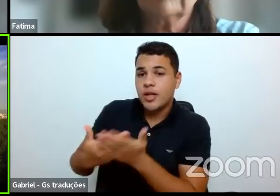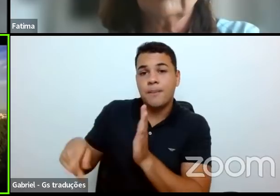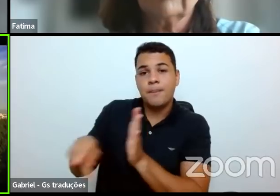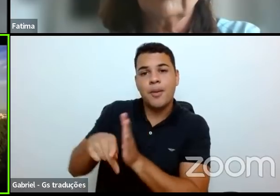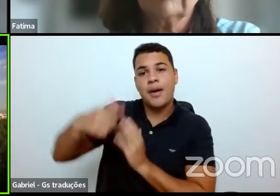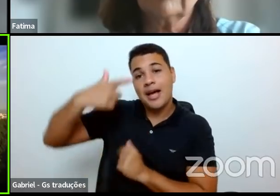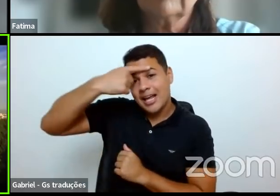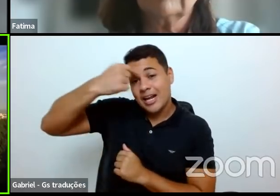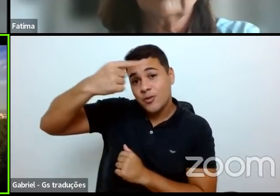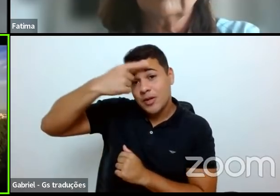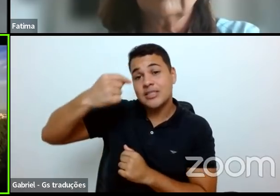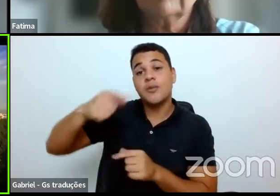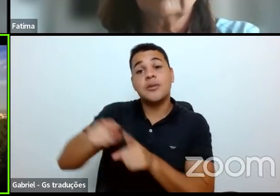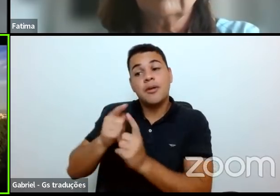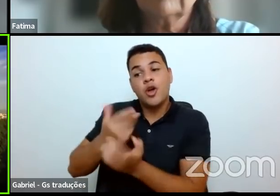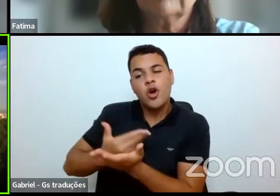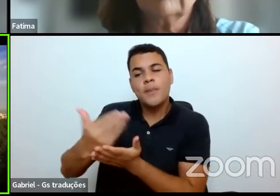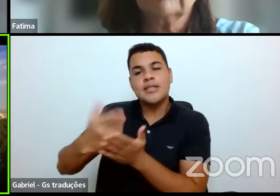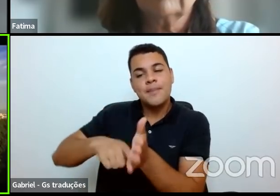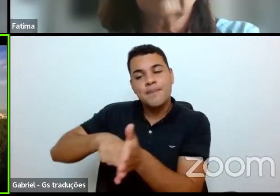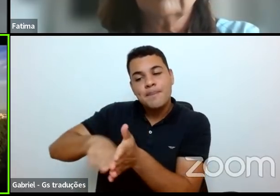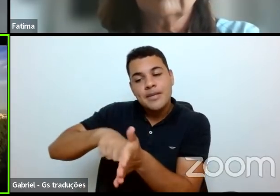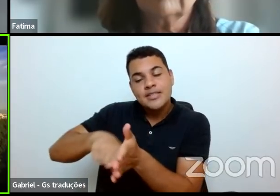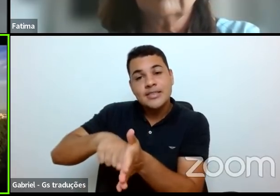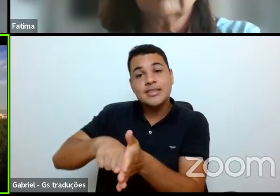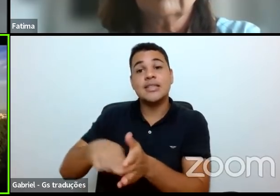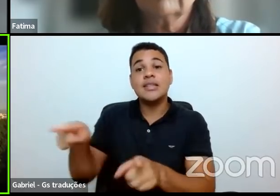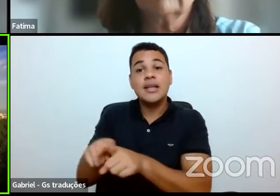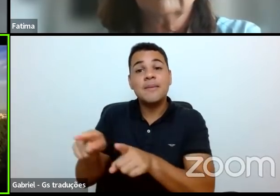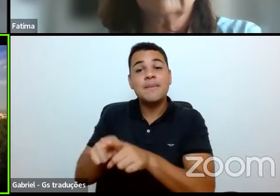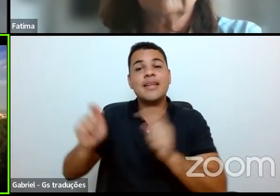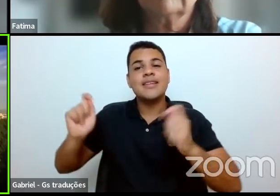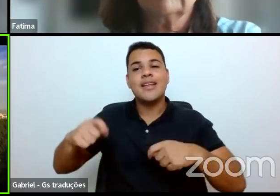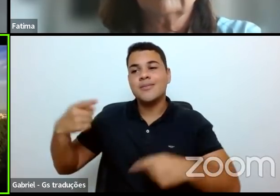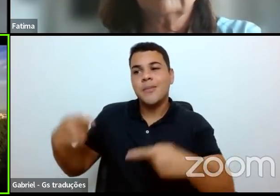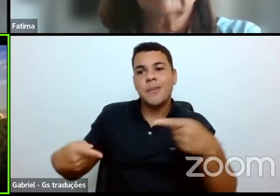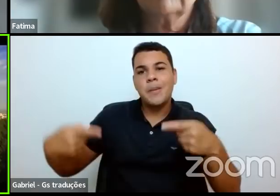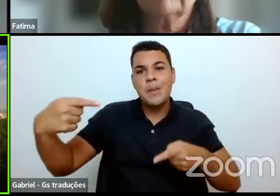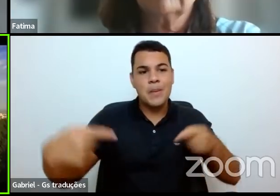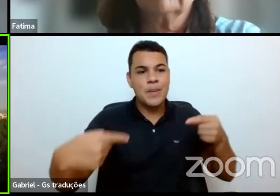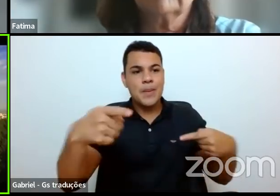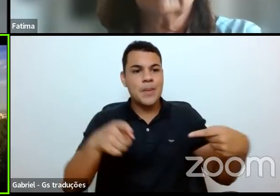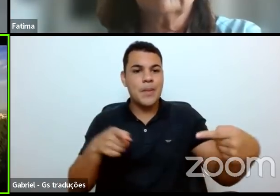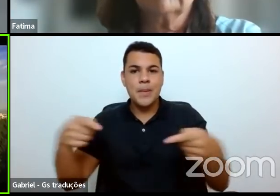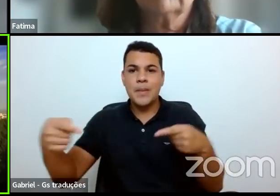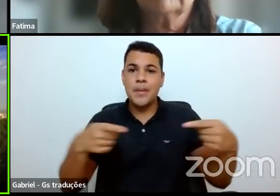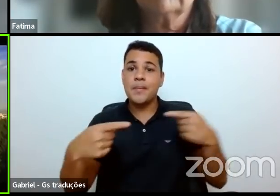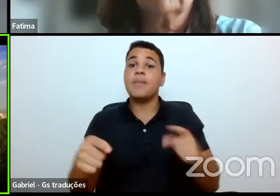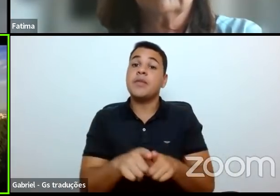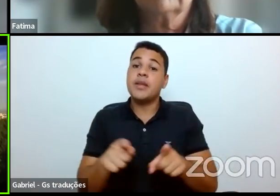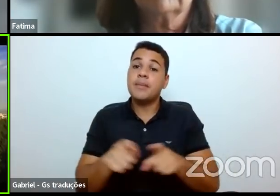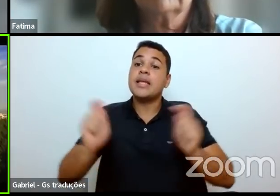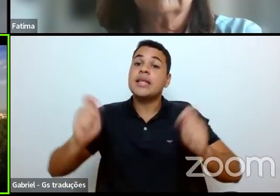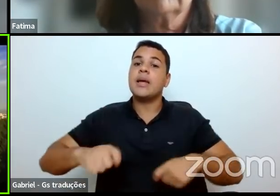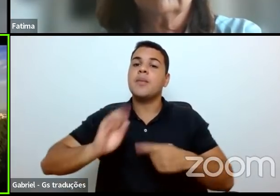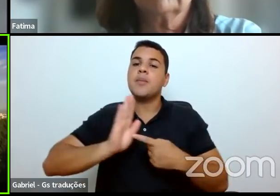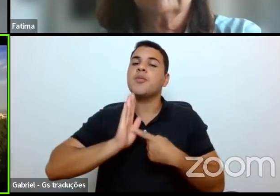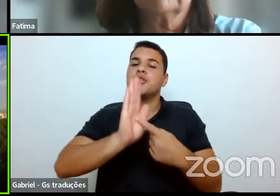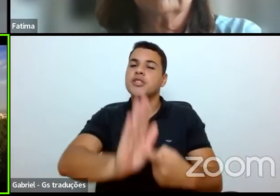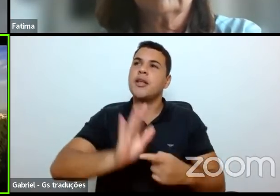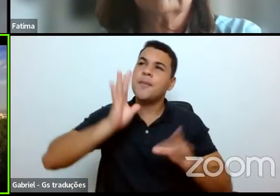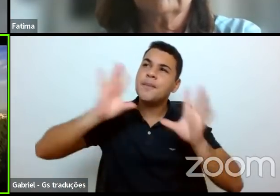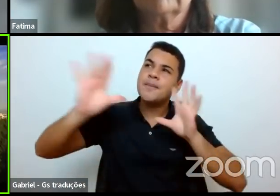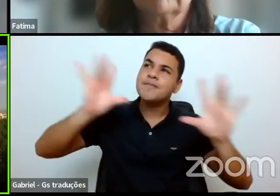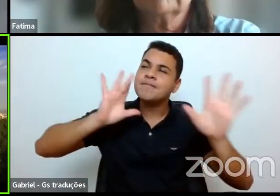discutir e trazer a eles o conhecimento do pensamento científico, científico, a